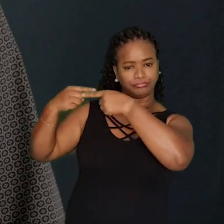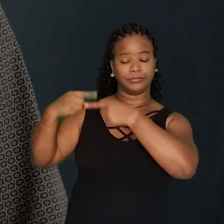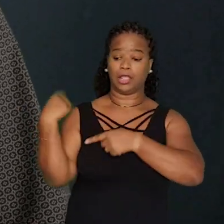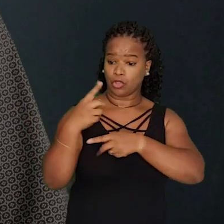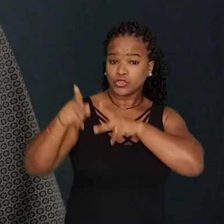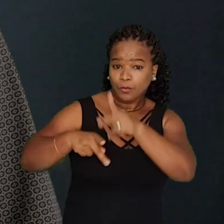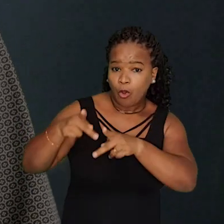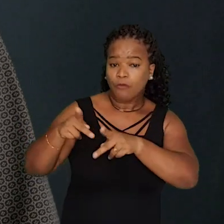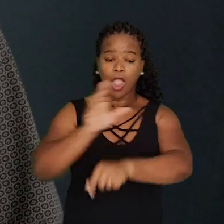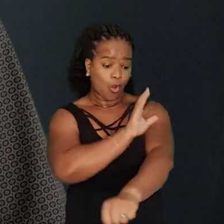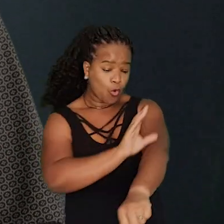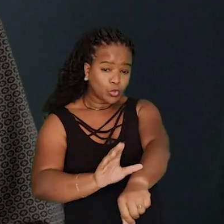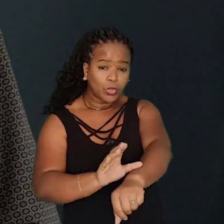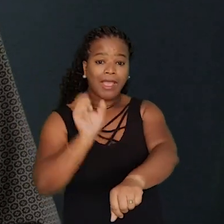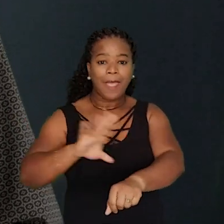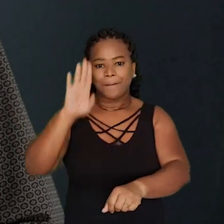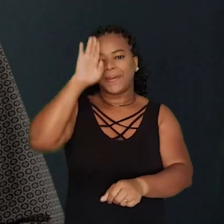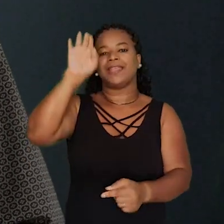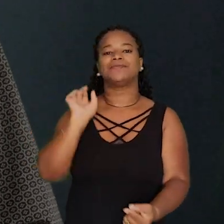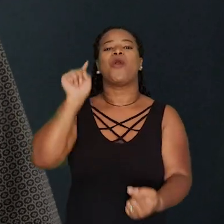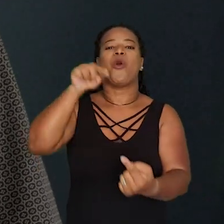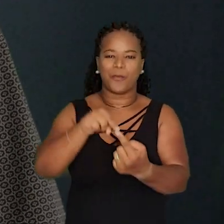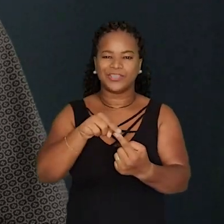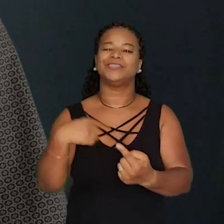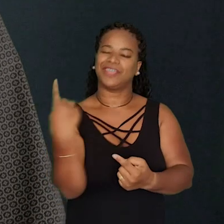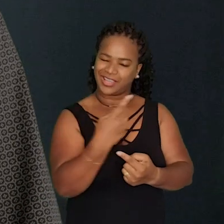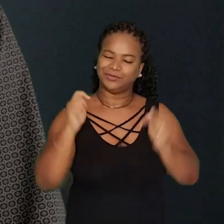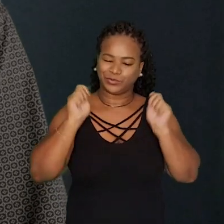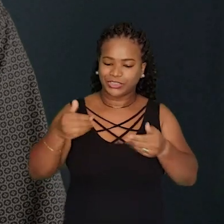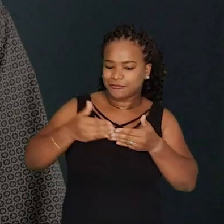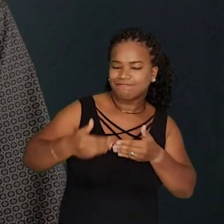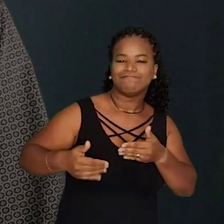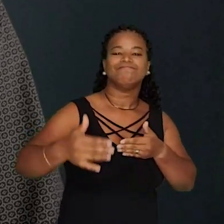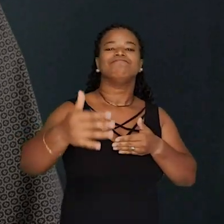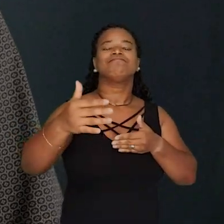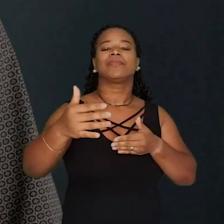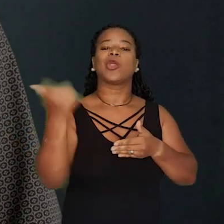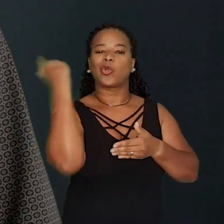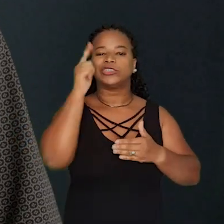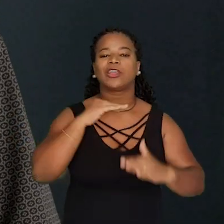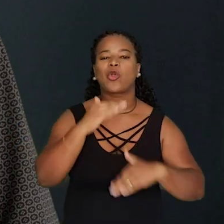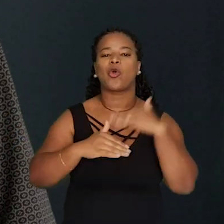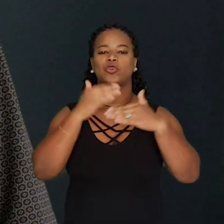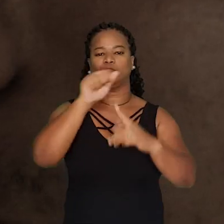gente, nossa cultura, é o ponto principal para que, a partir de então, possamos construir uma